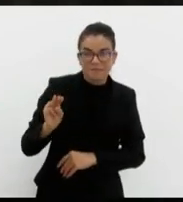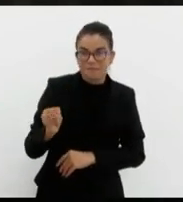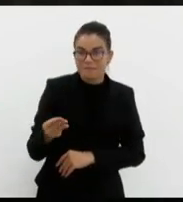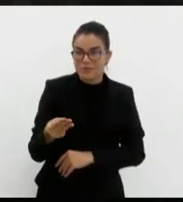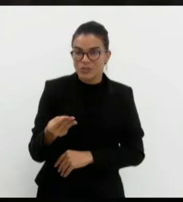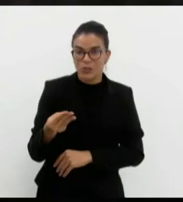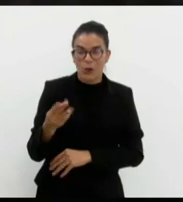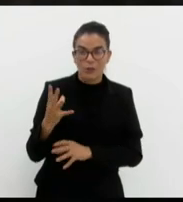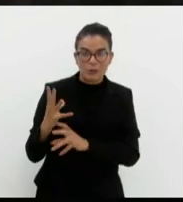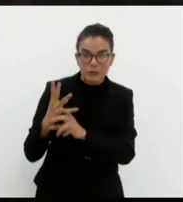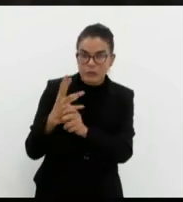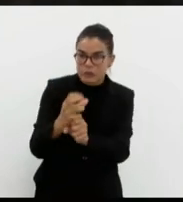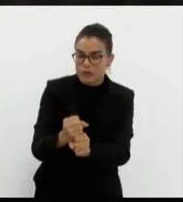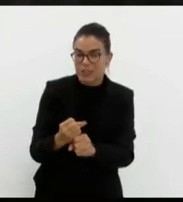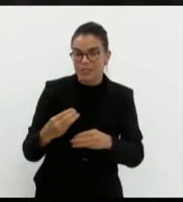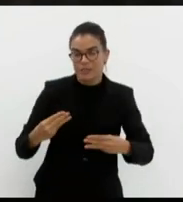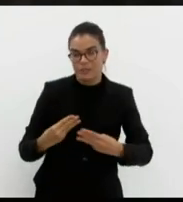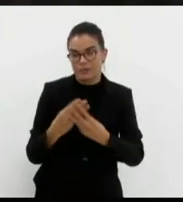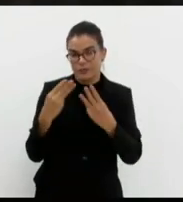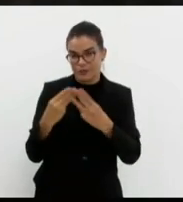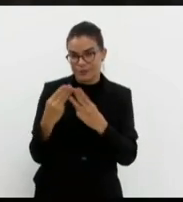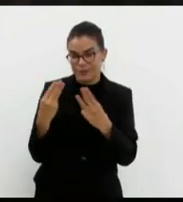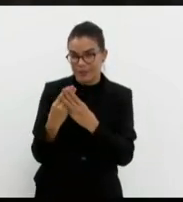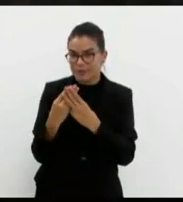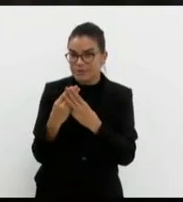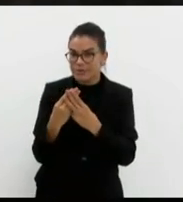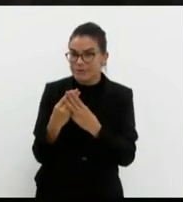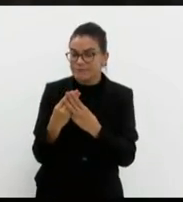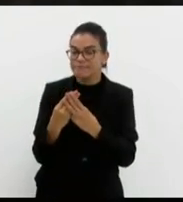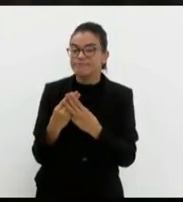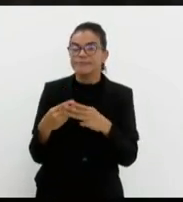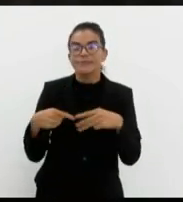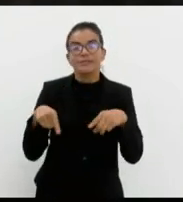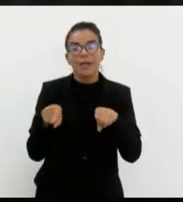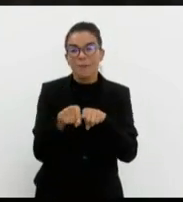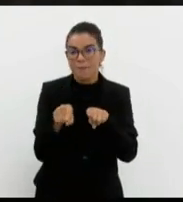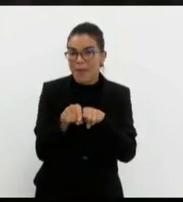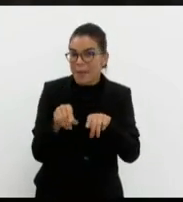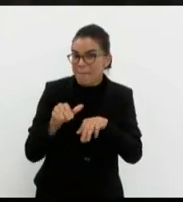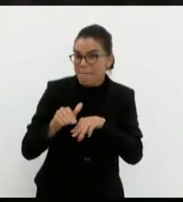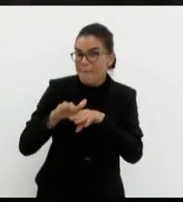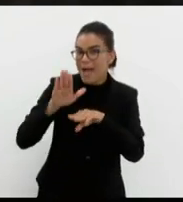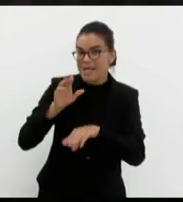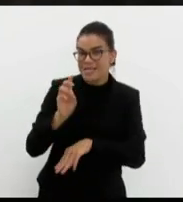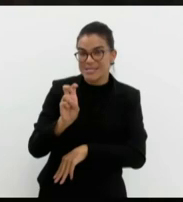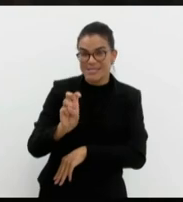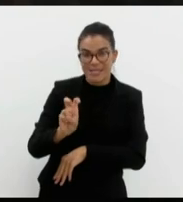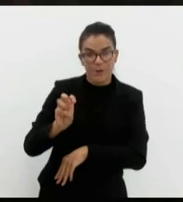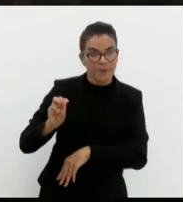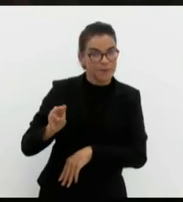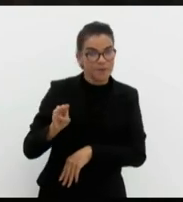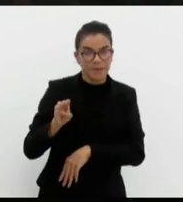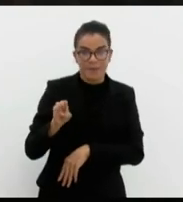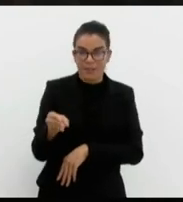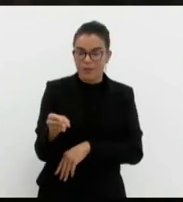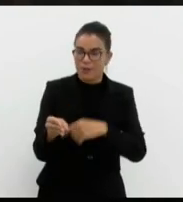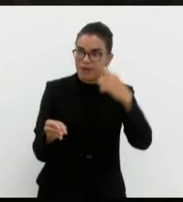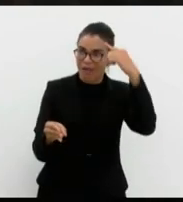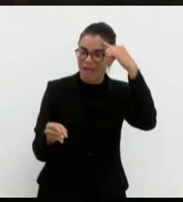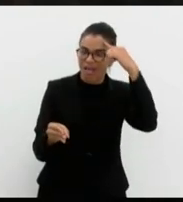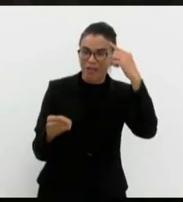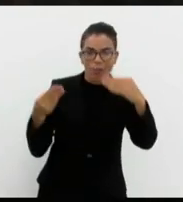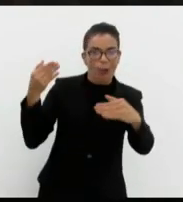E como disse aqui o deputado Atila Nunes, e, quiçá, outros 5 milhões que pensavam diferente.